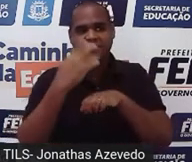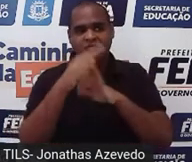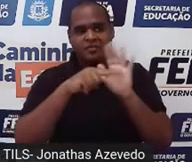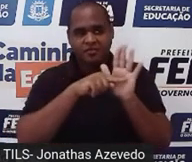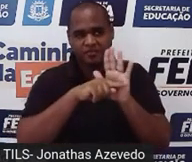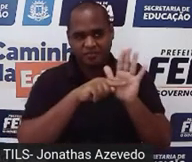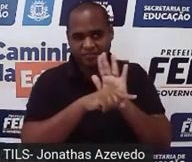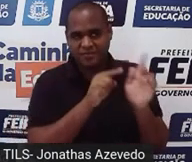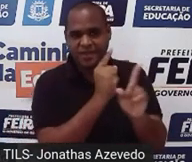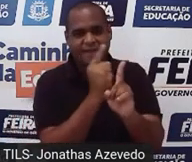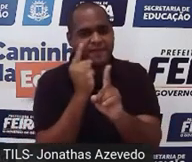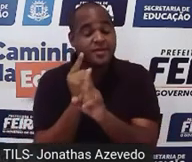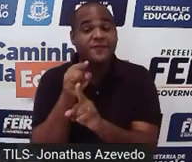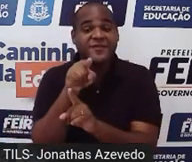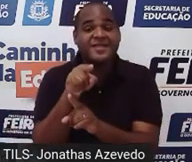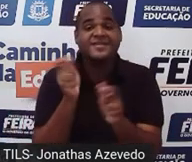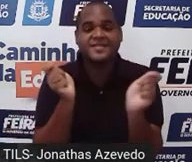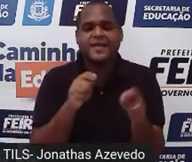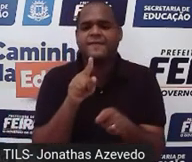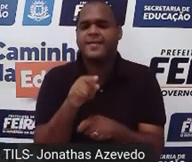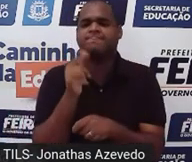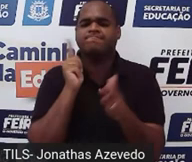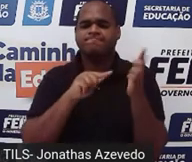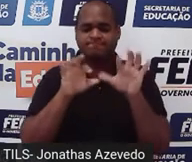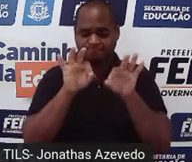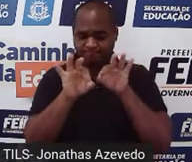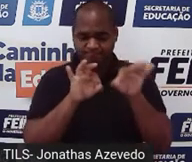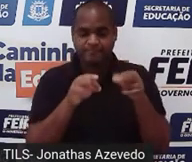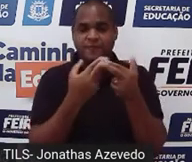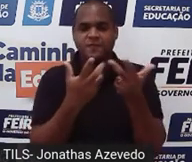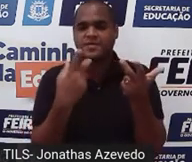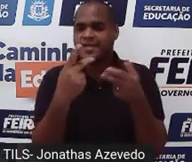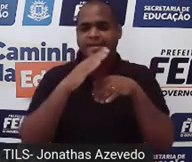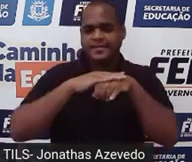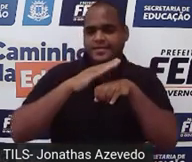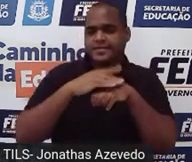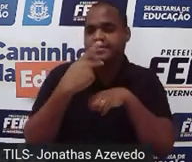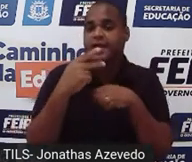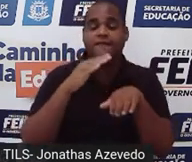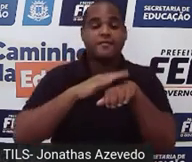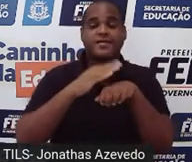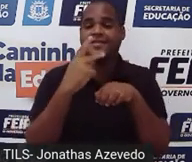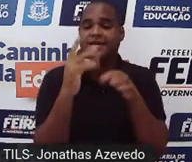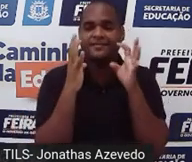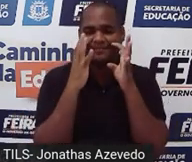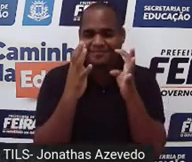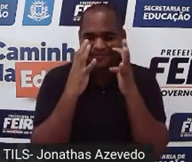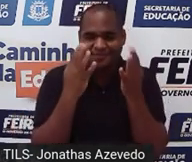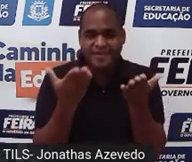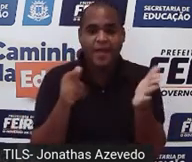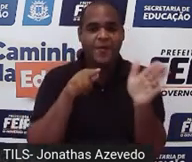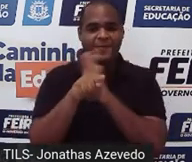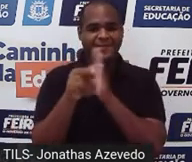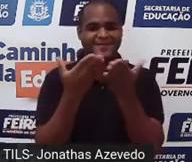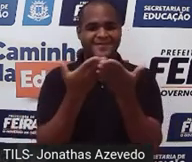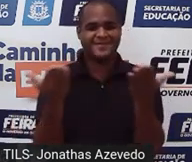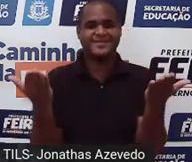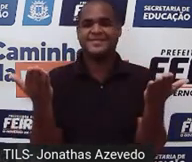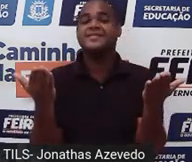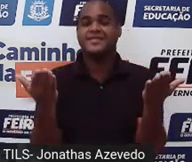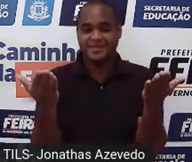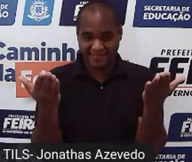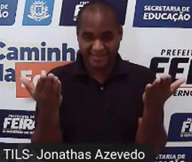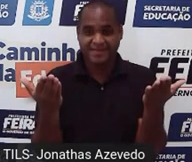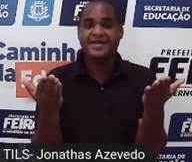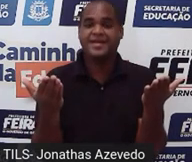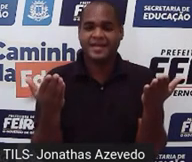nessa aula e pra você fazer isso com você mesmo, com você mesma, eu tenho essa pergunta. E o bom é